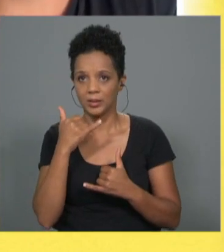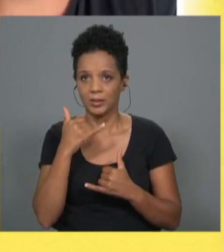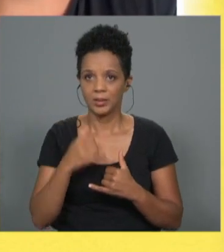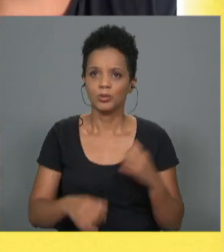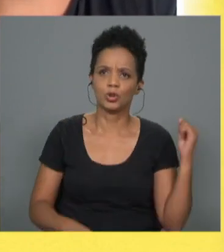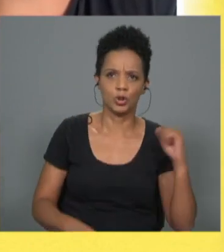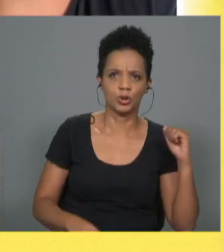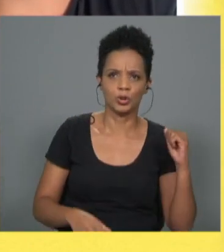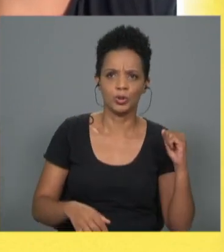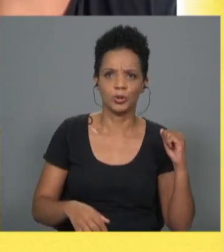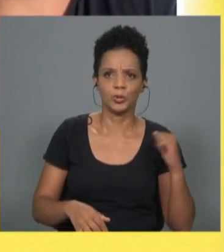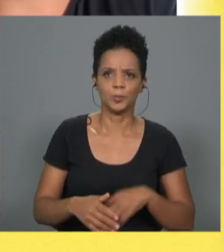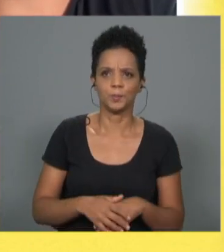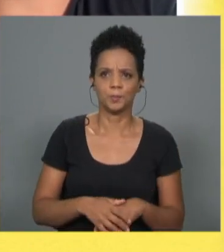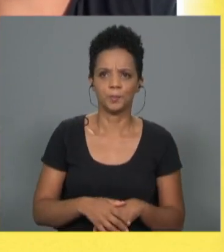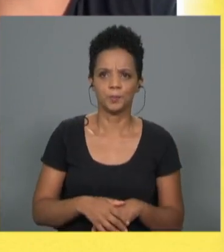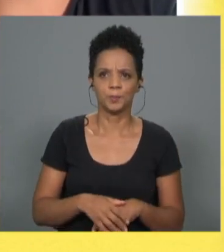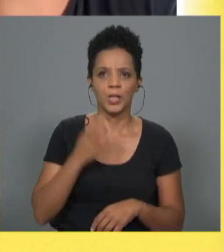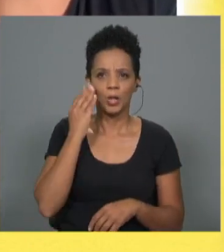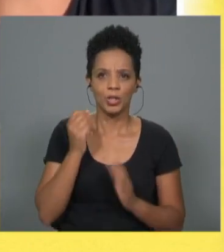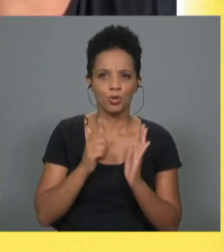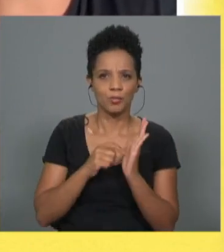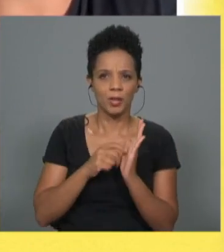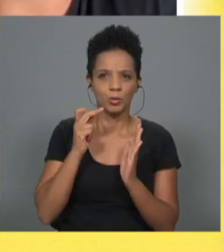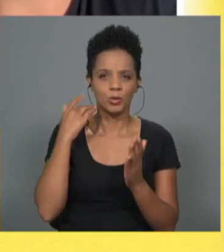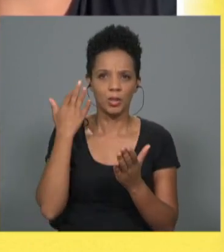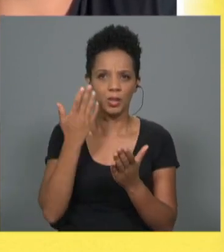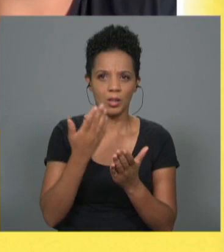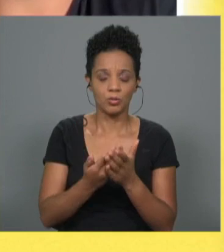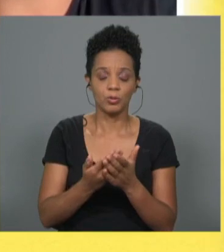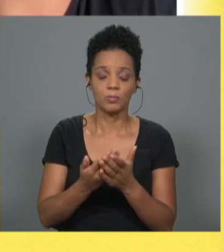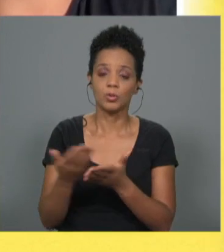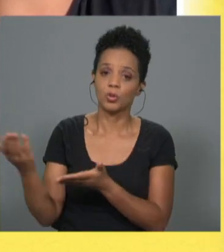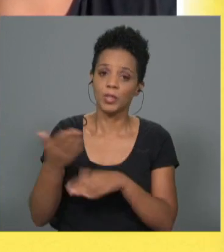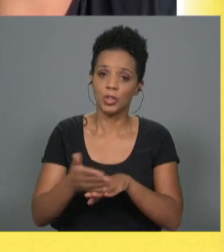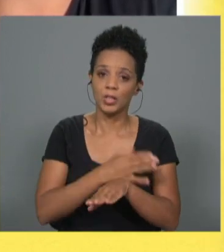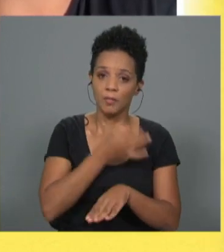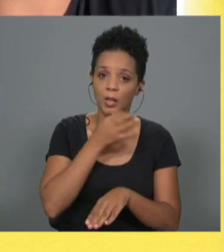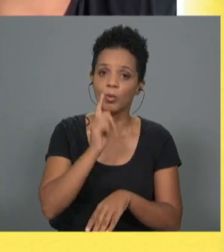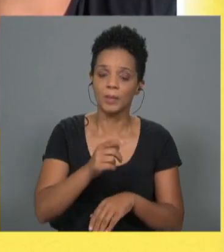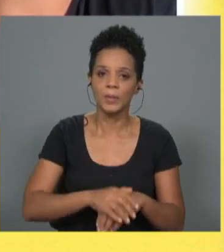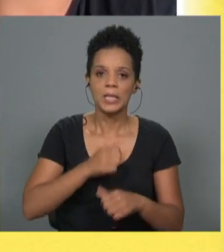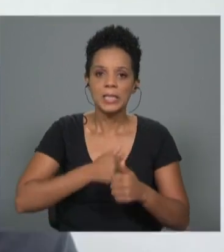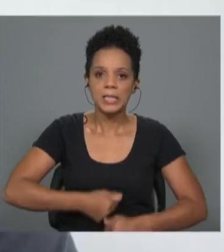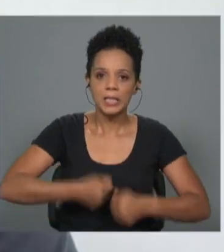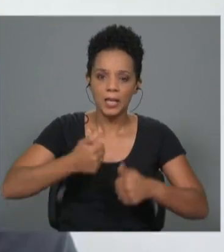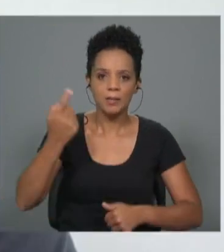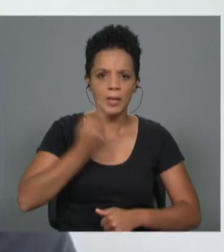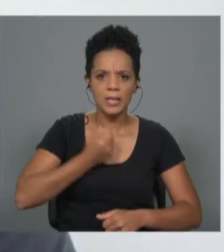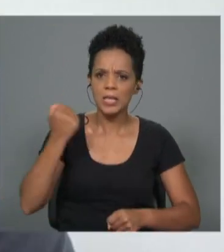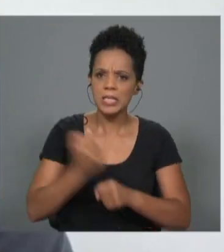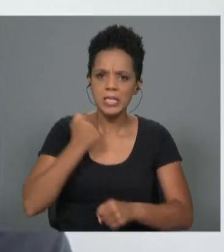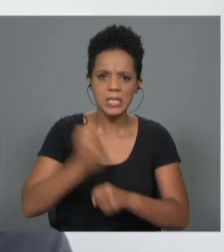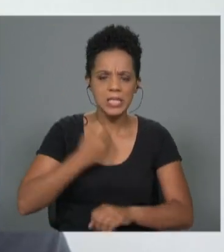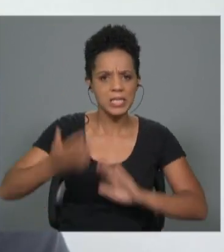Sim, exatamente. Eu acho que o nos faltou nos últimos anos, e os convidados anteriores mencionaram isso, foi a correria da cidade que nos tirou um bocadinho da vida.